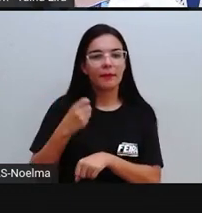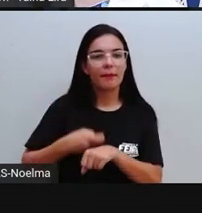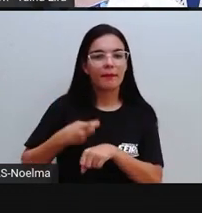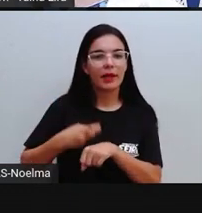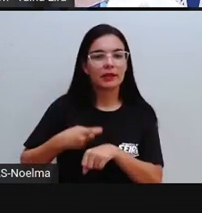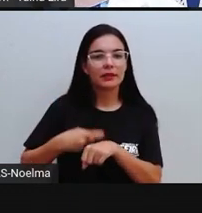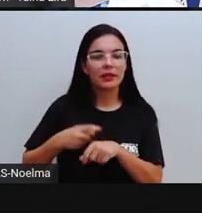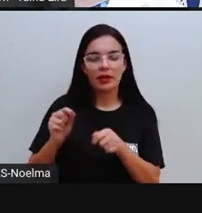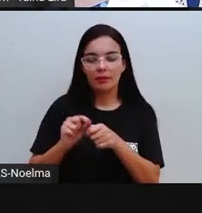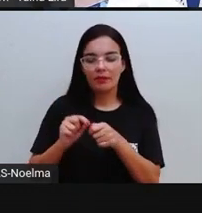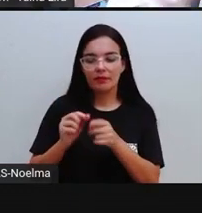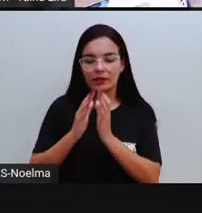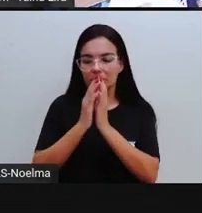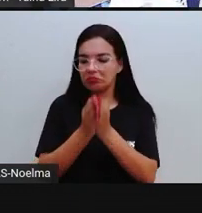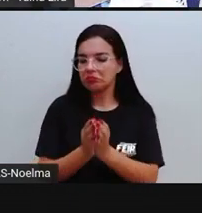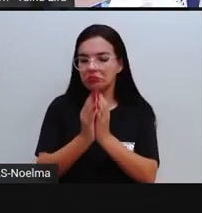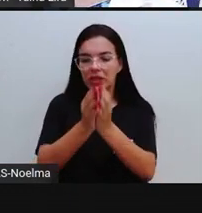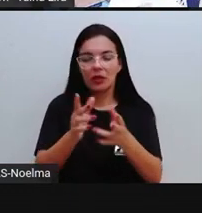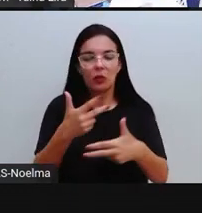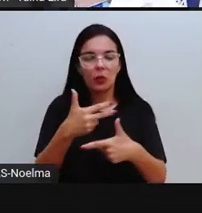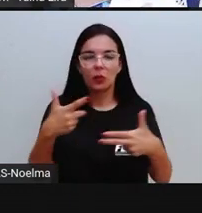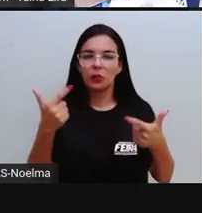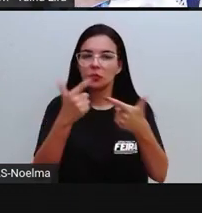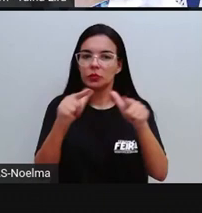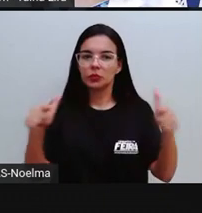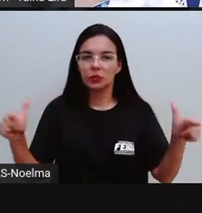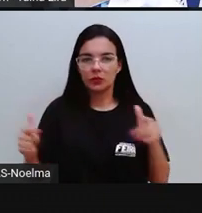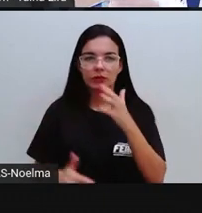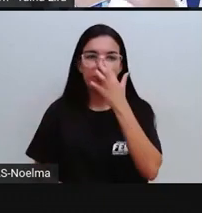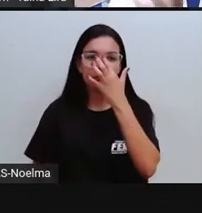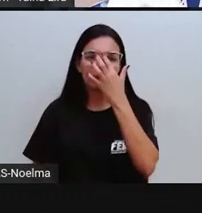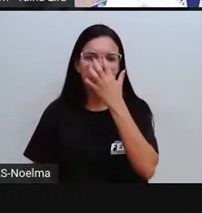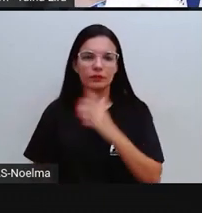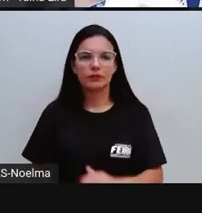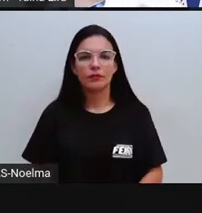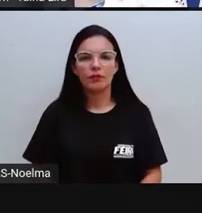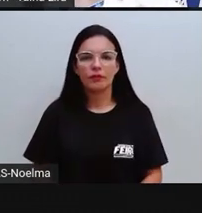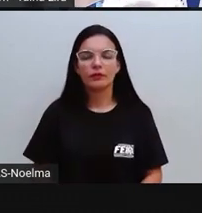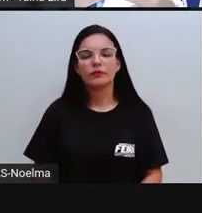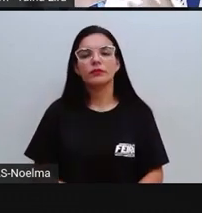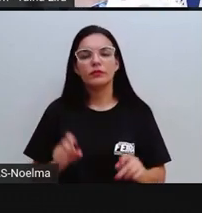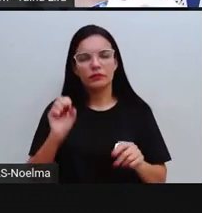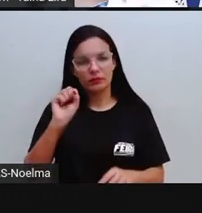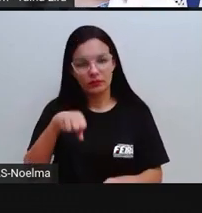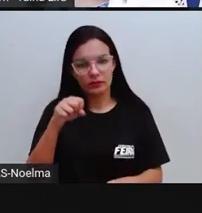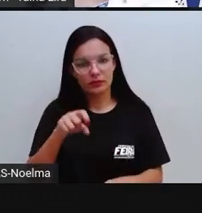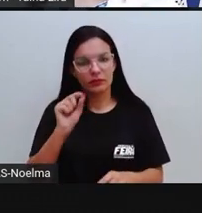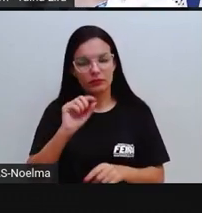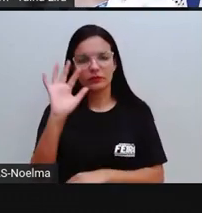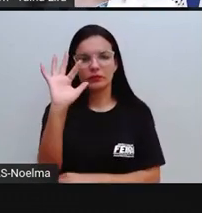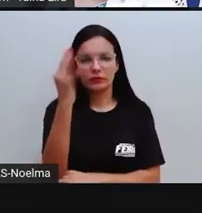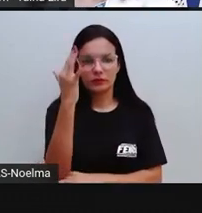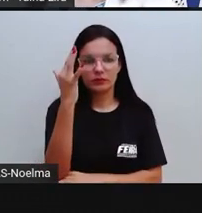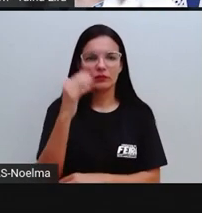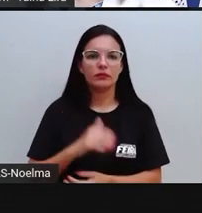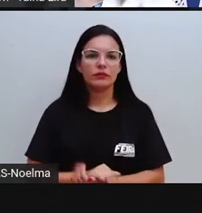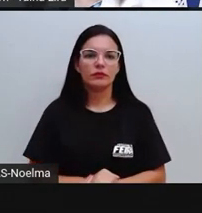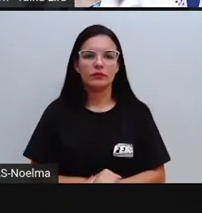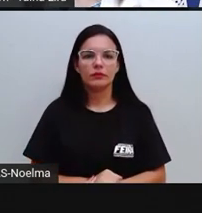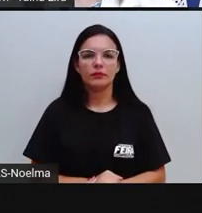fabricação, né, de outros produtos, certo? Era um extrativismo vegetal, tá bom?